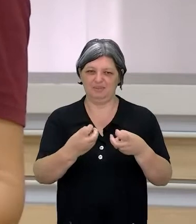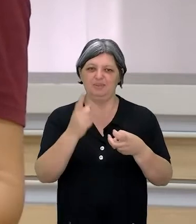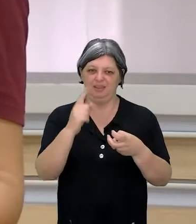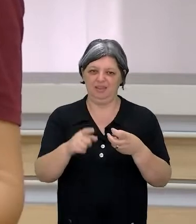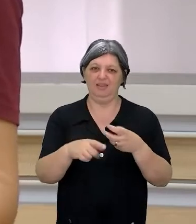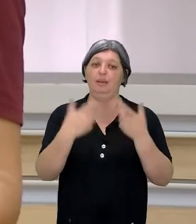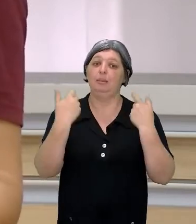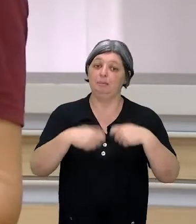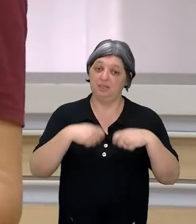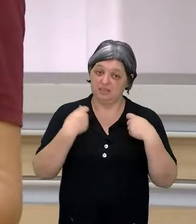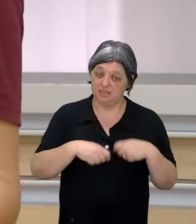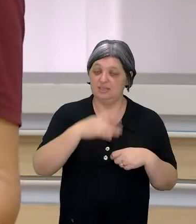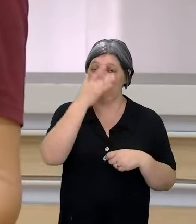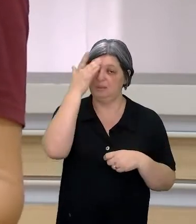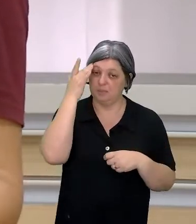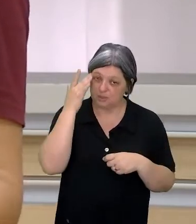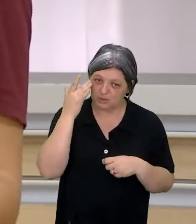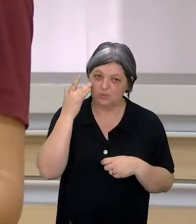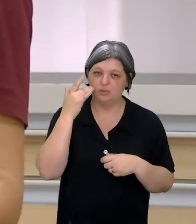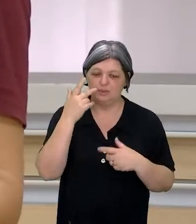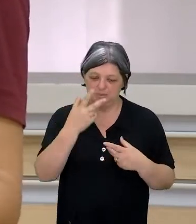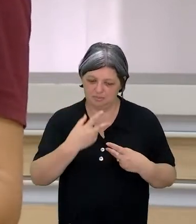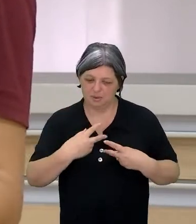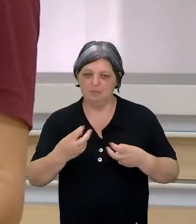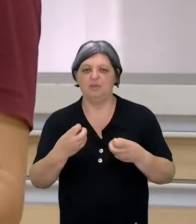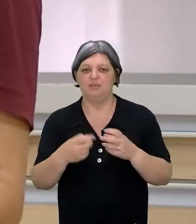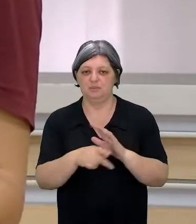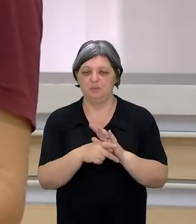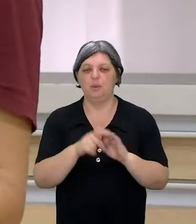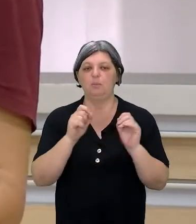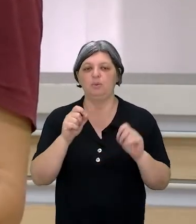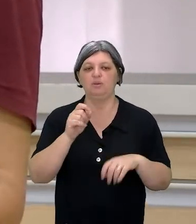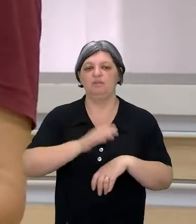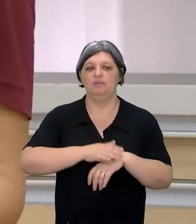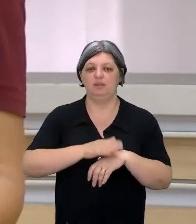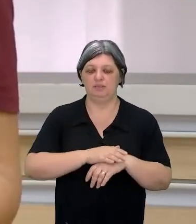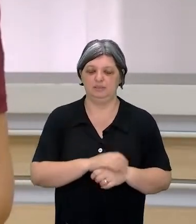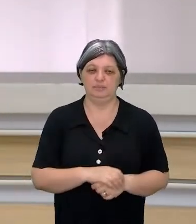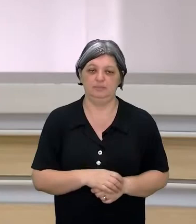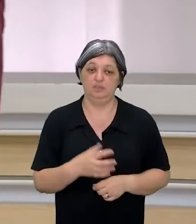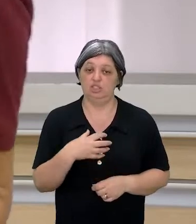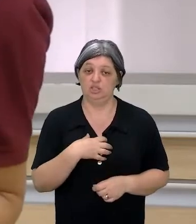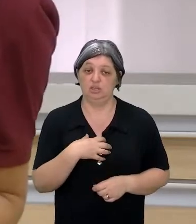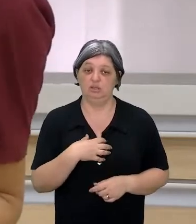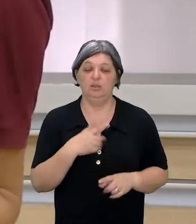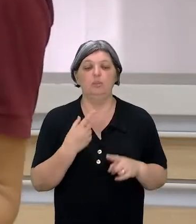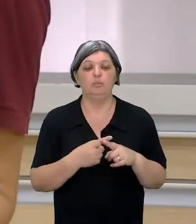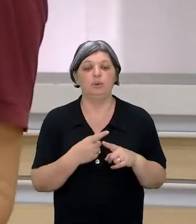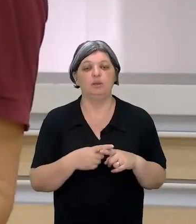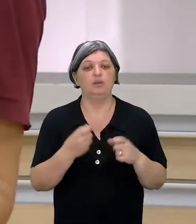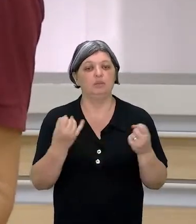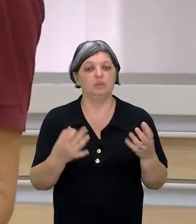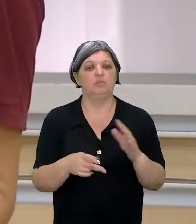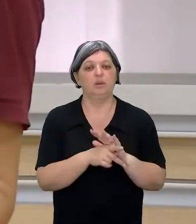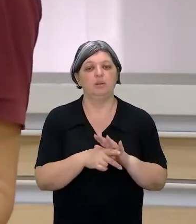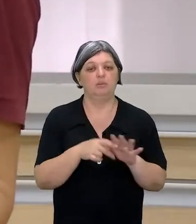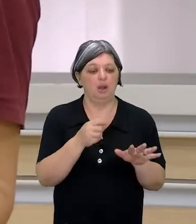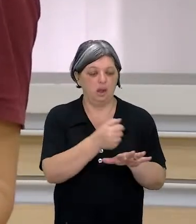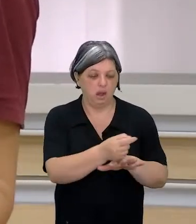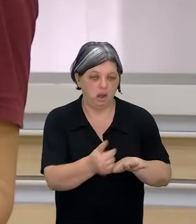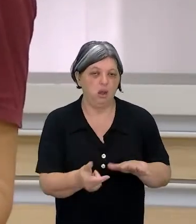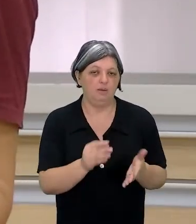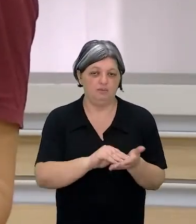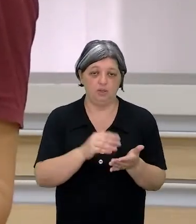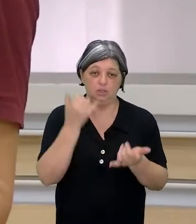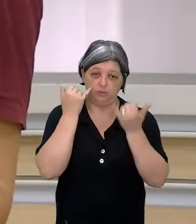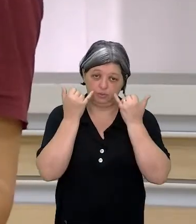eu preciso de alguém para receber e ler essa mensagem. Então, e por que a gente citou isso para falar sobre fake news e desinformação?